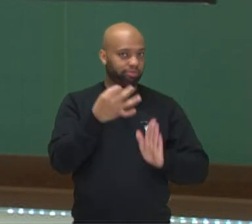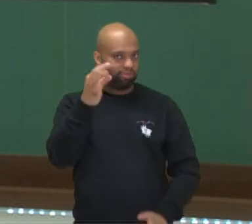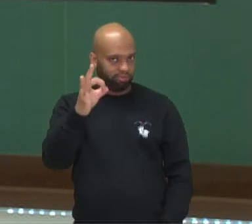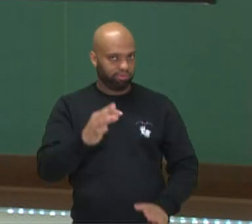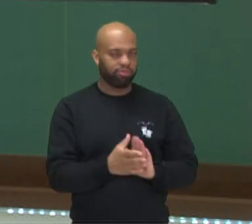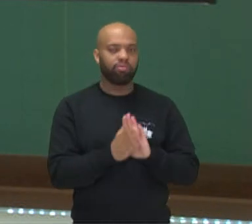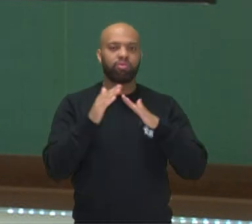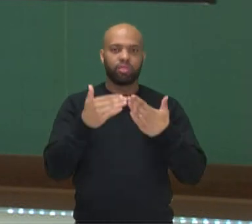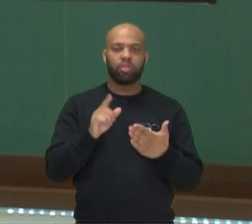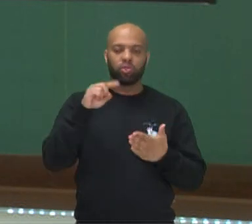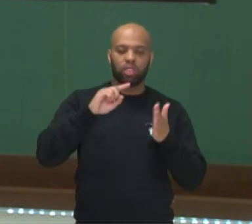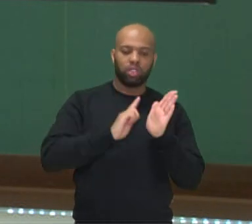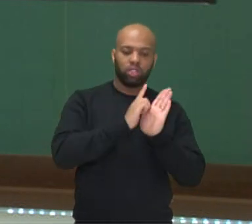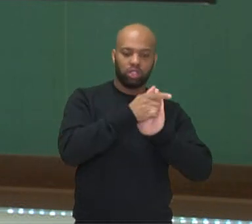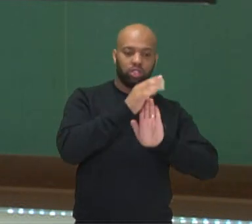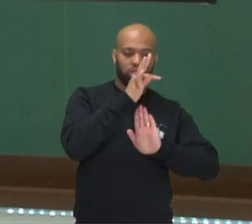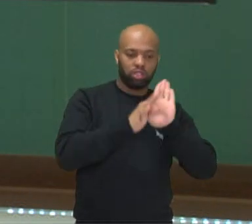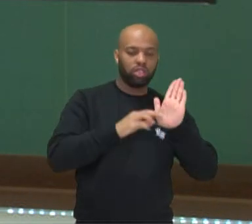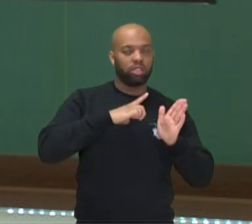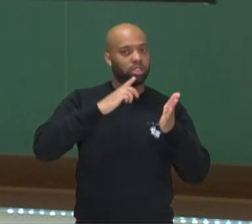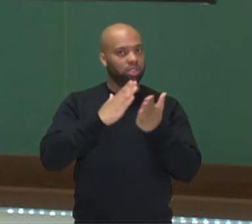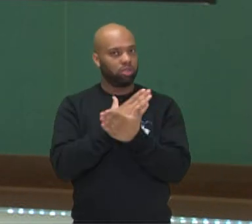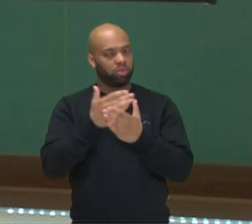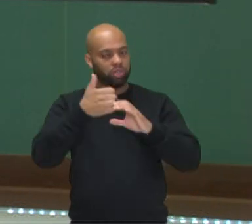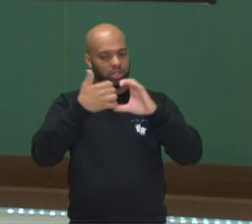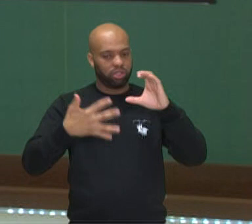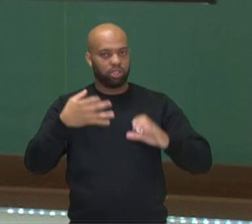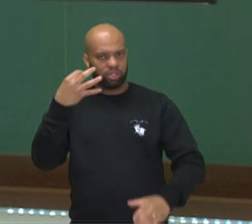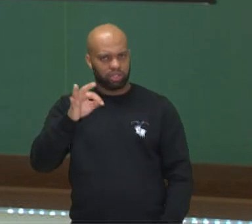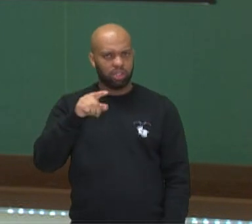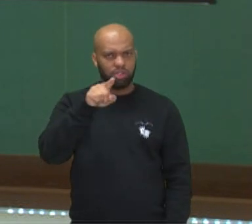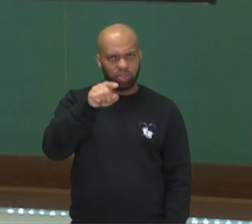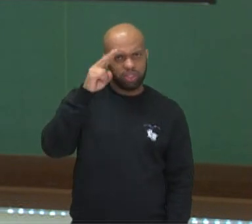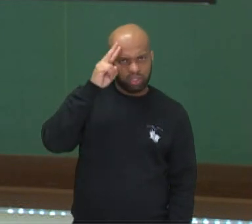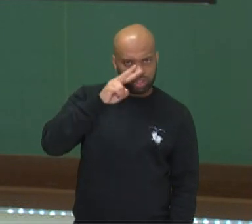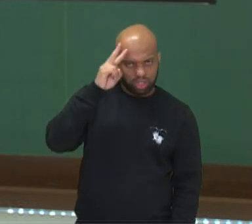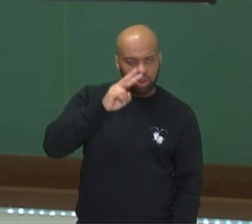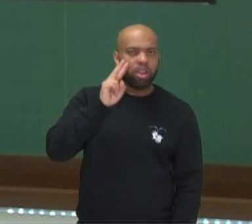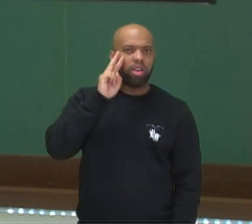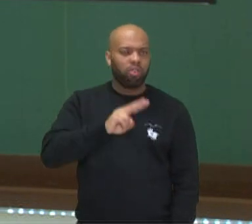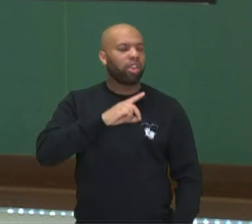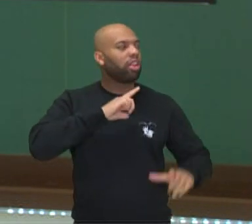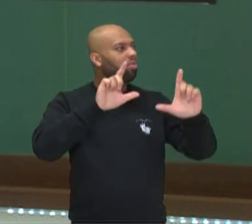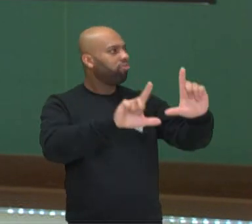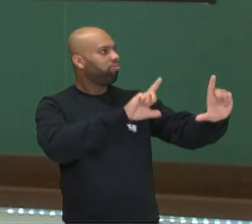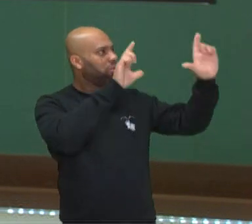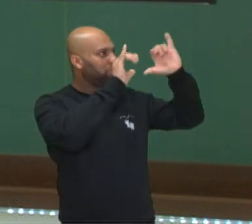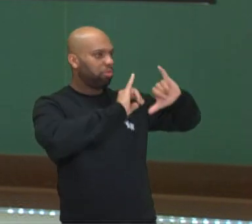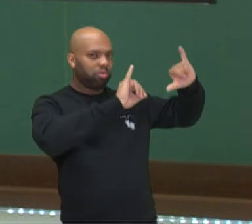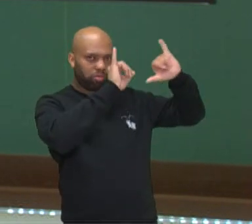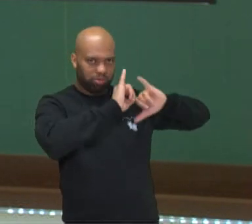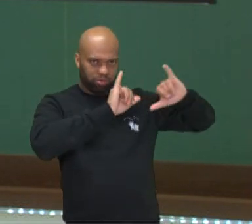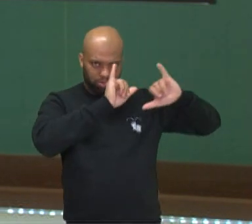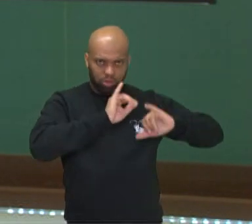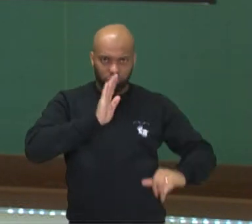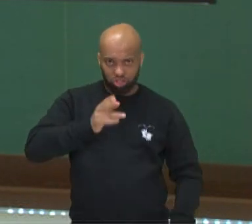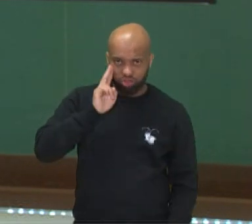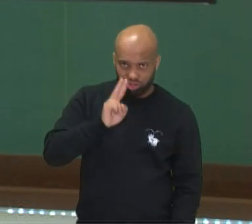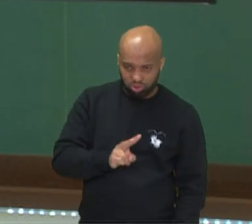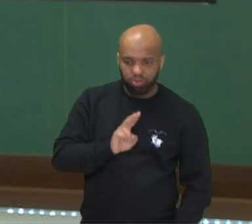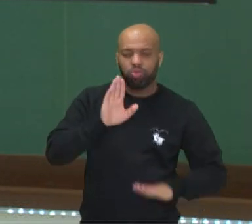um gênero textual que tem algumas características. Vocês se lembram de verem anúncios publicitários? Geralmente